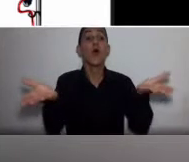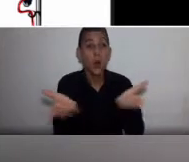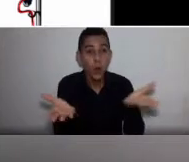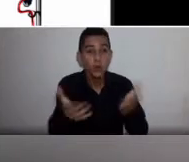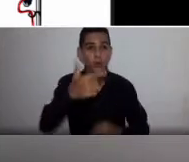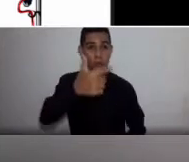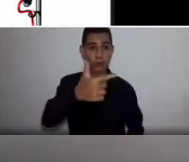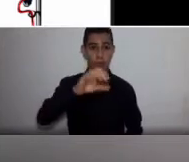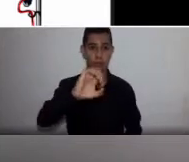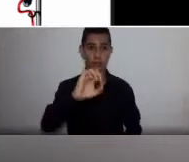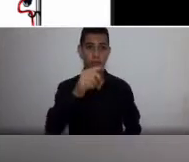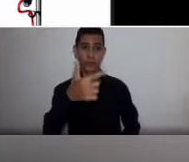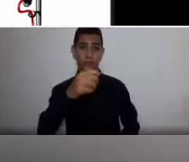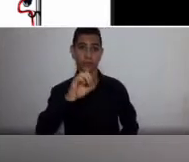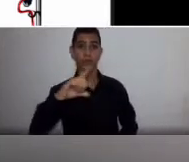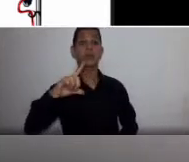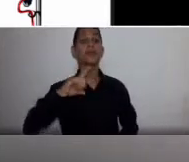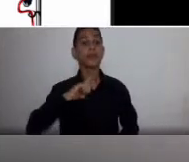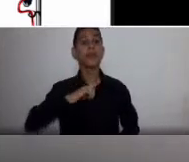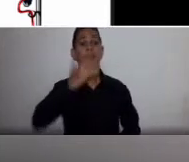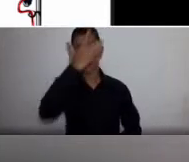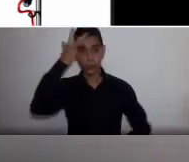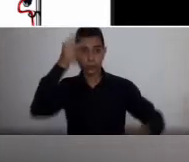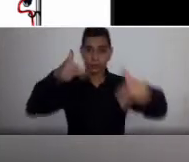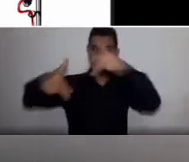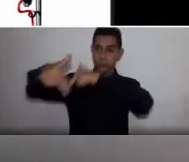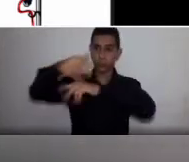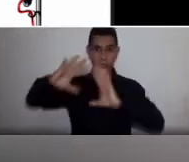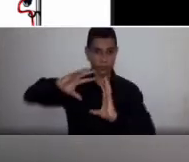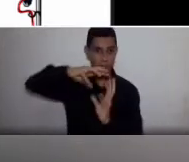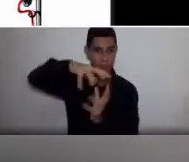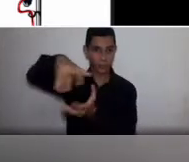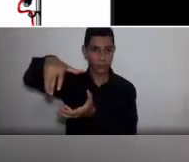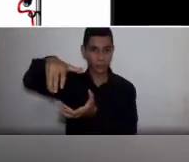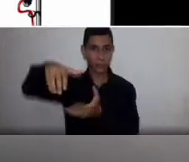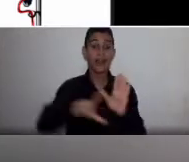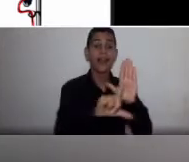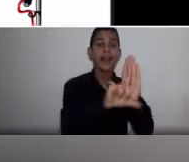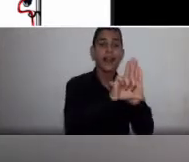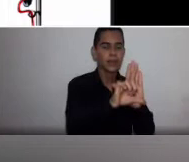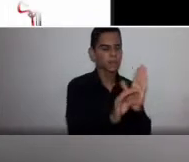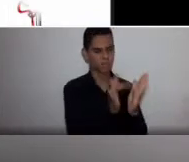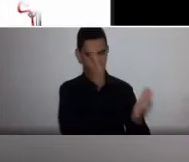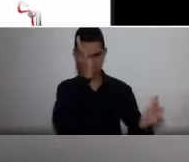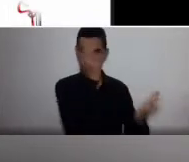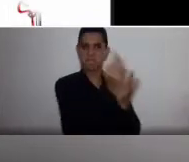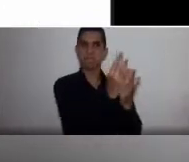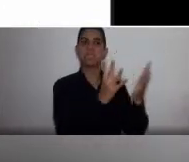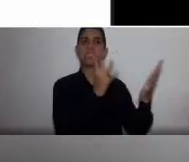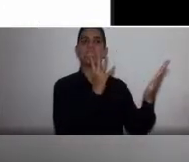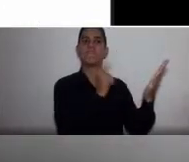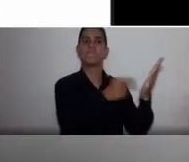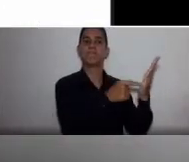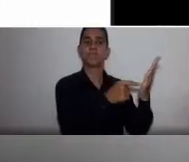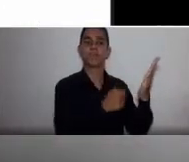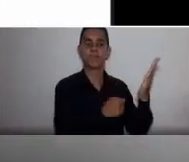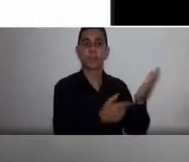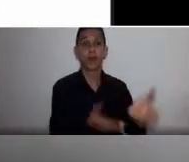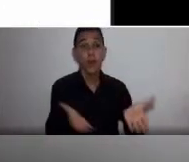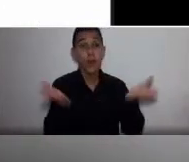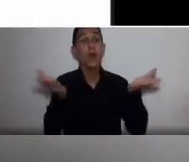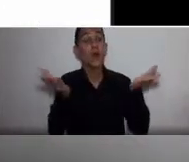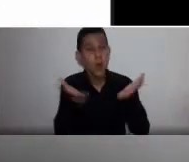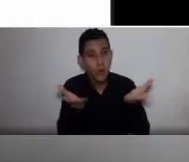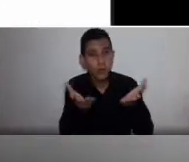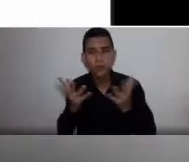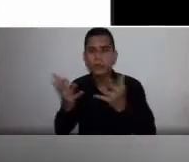no planeta que segue essa regra fielmente. E nos últimos tempos nós temos nos preocupado